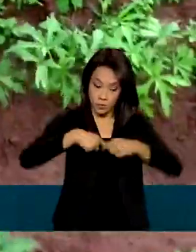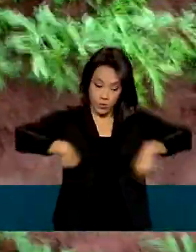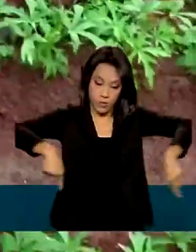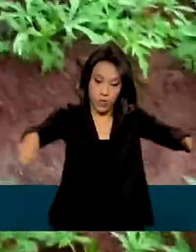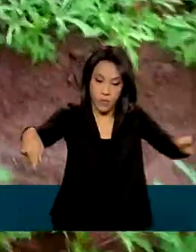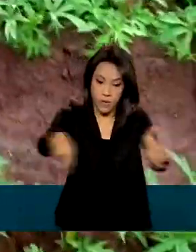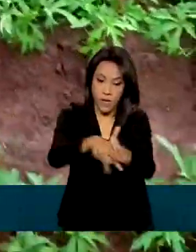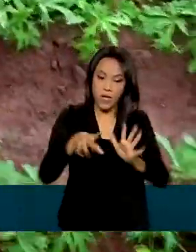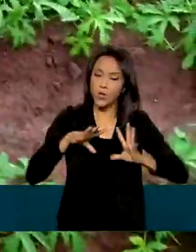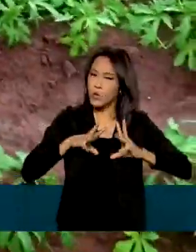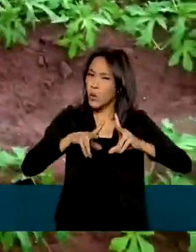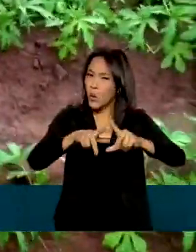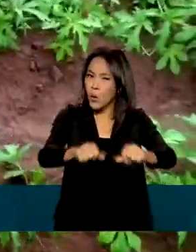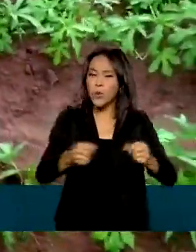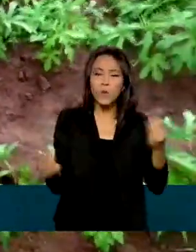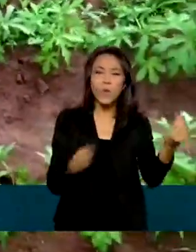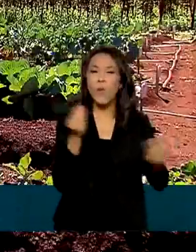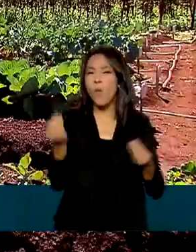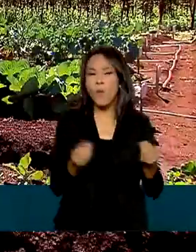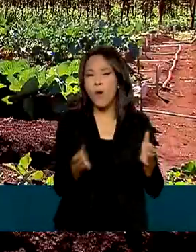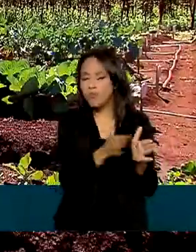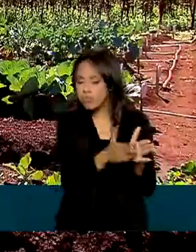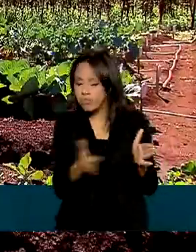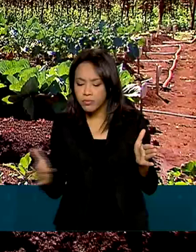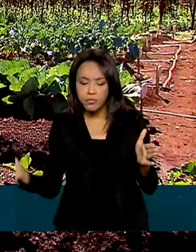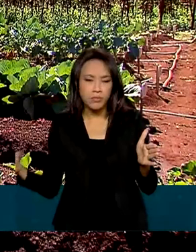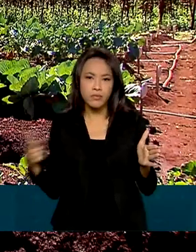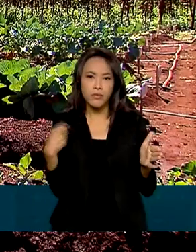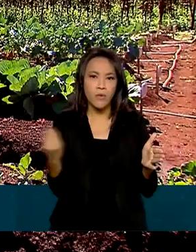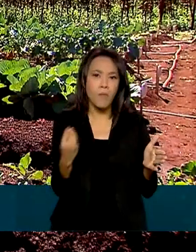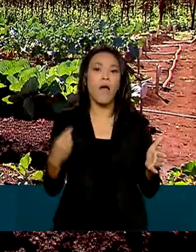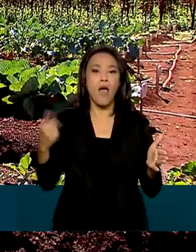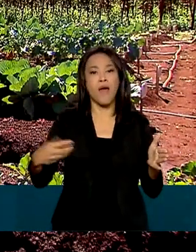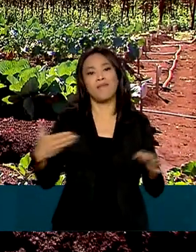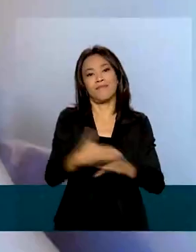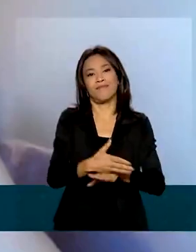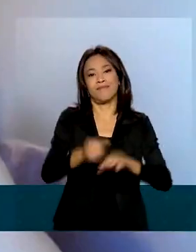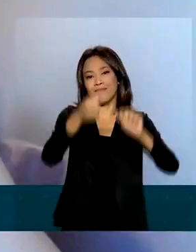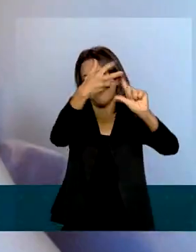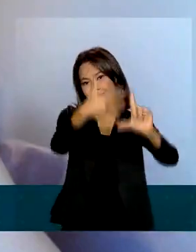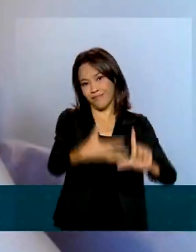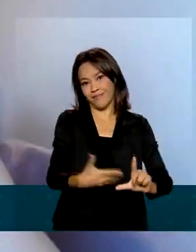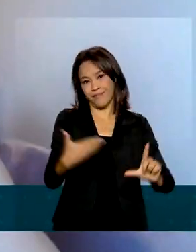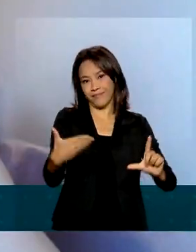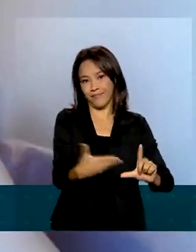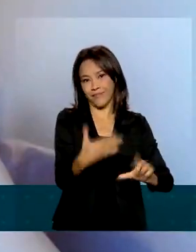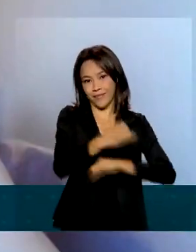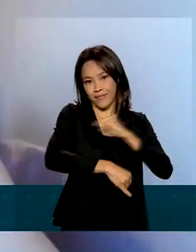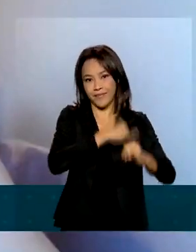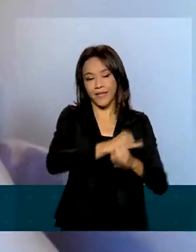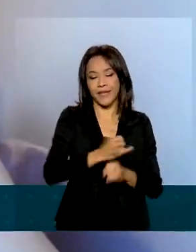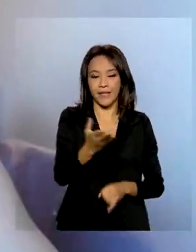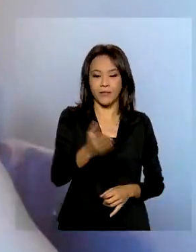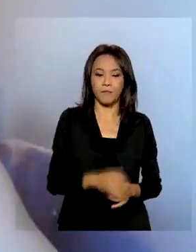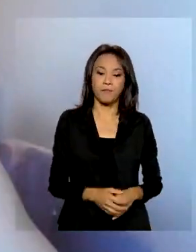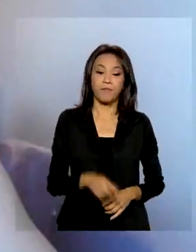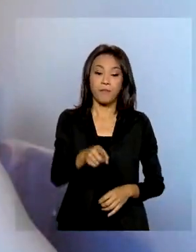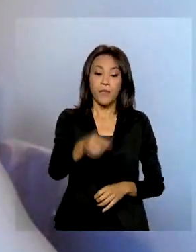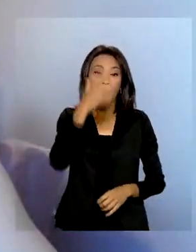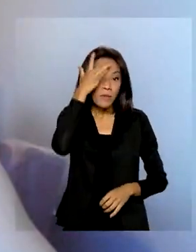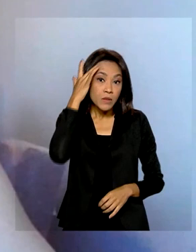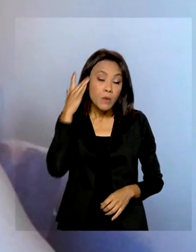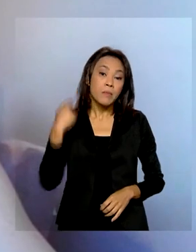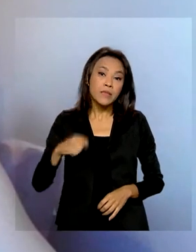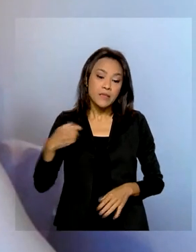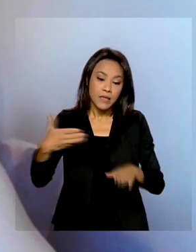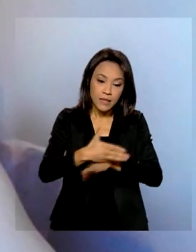procedimento para essa regularização poderá ser feito online. O proprietário ou possuidor rural deverá acessar o site